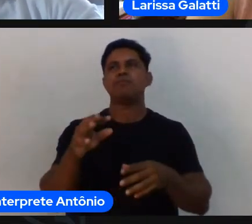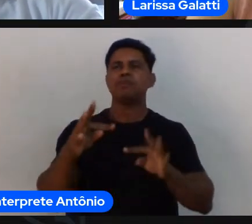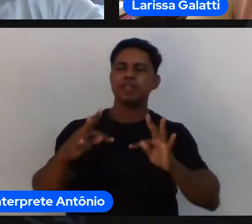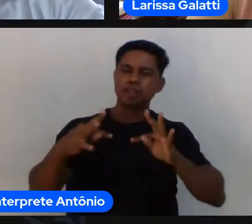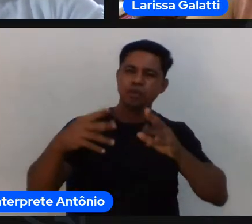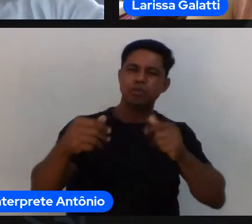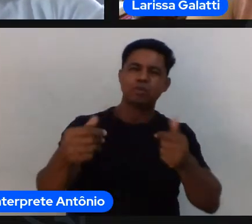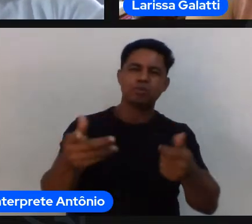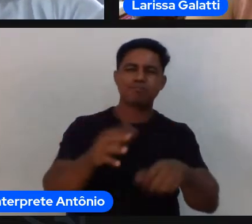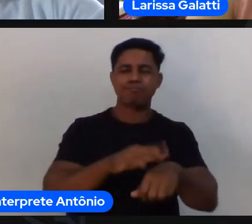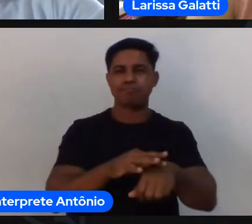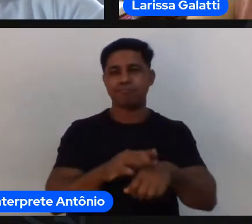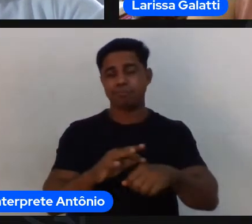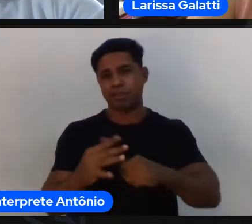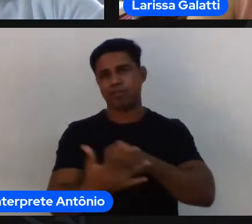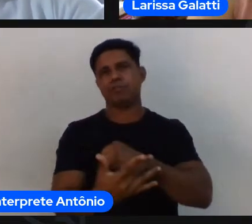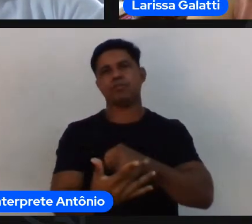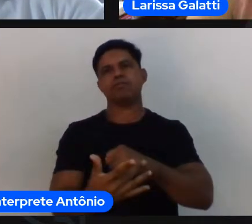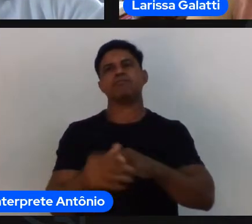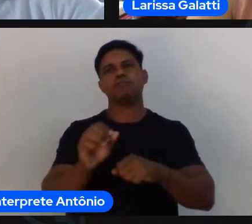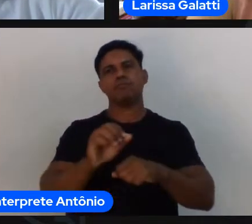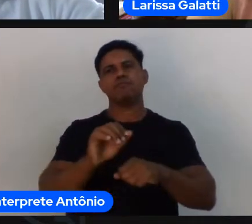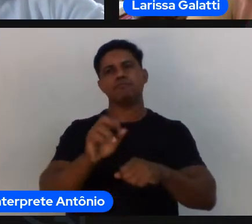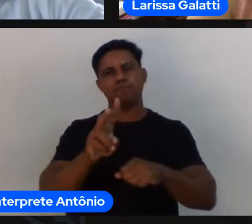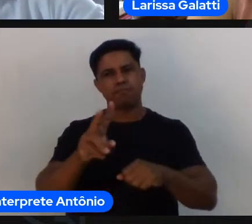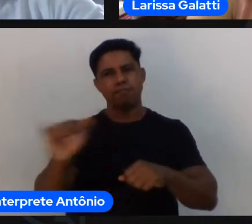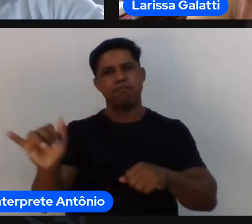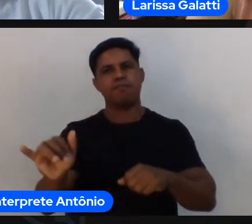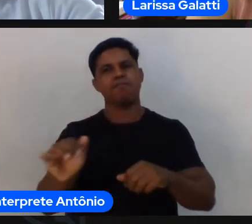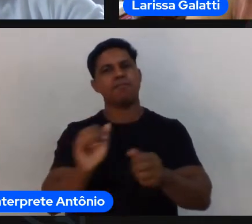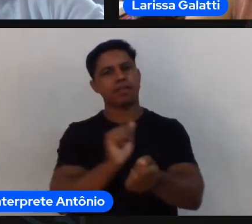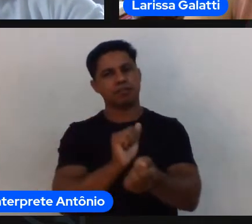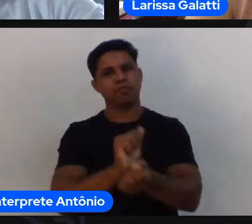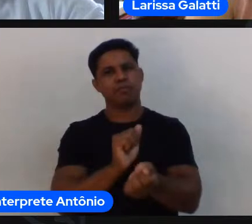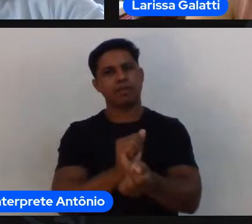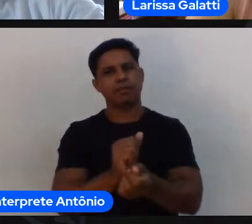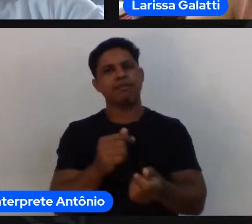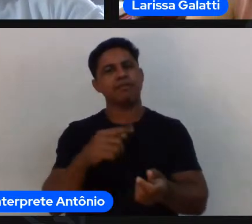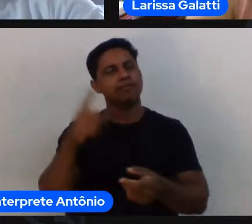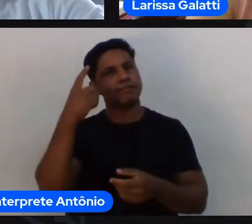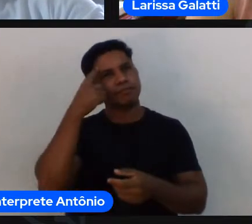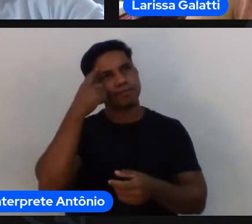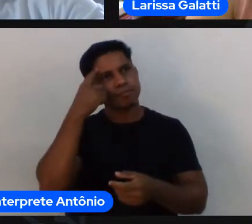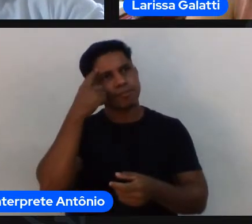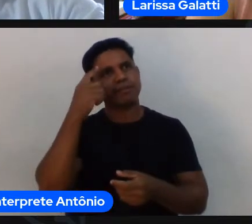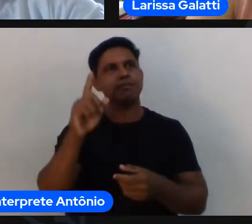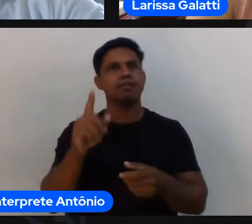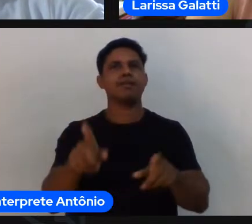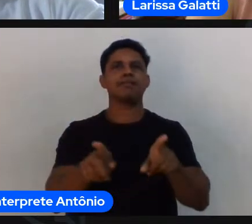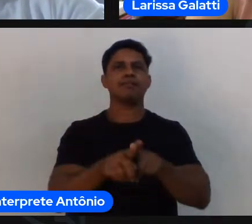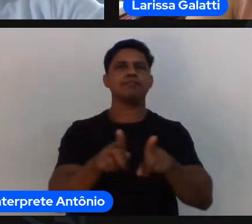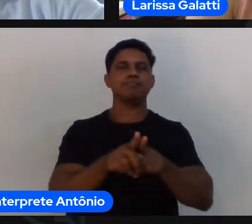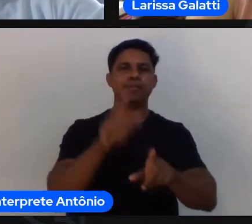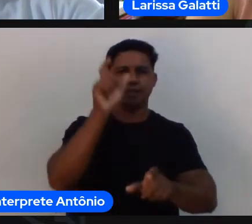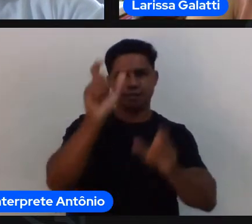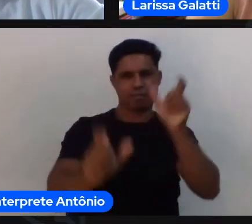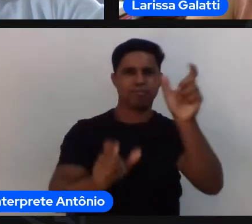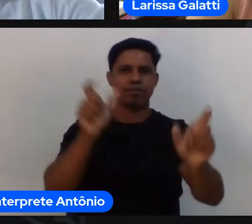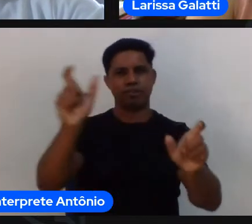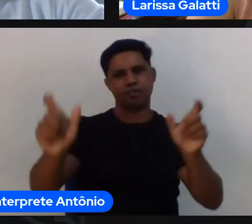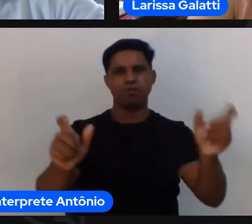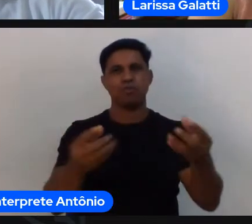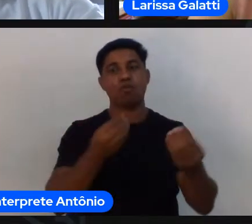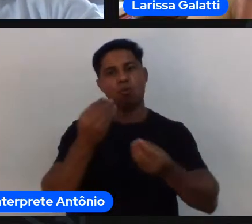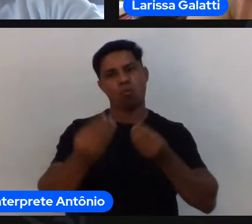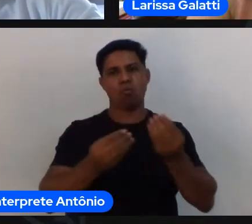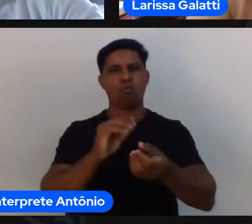pra pra também confraternizar um pouquinho mais quem sabe assistir um jogo né junto e seguir vivendo o esporte como